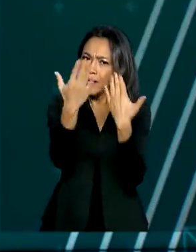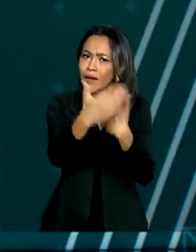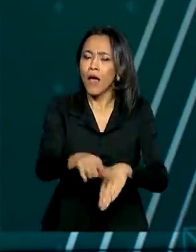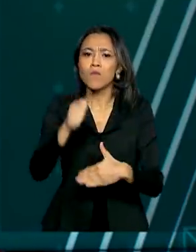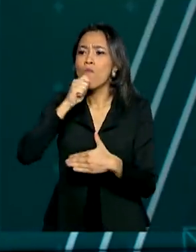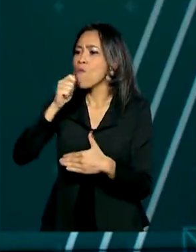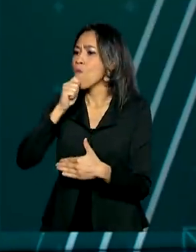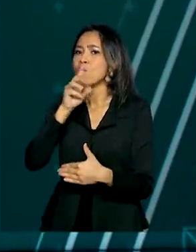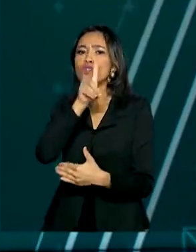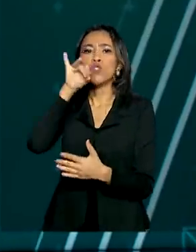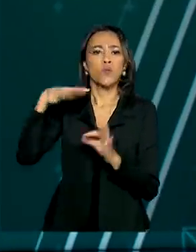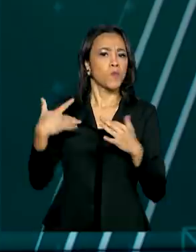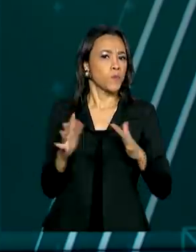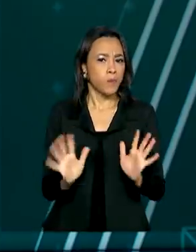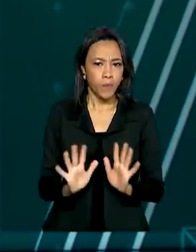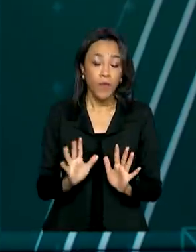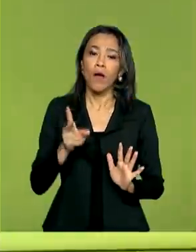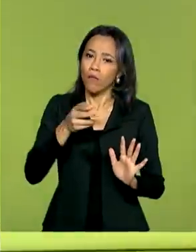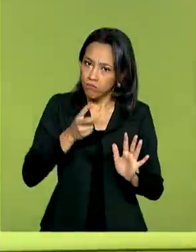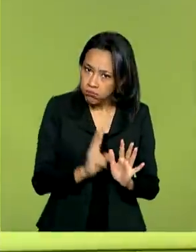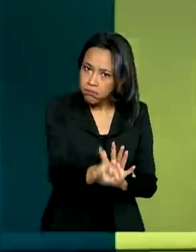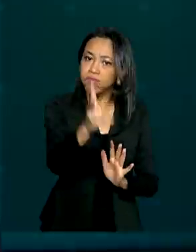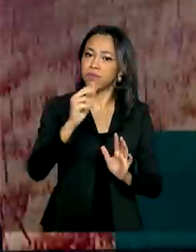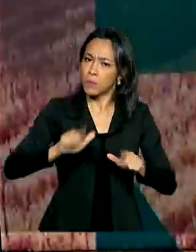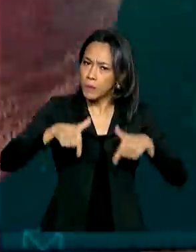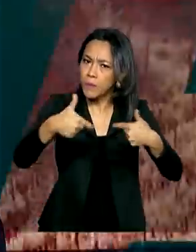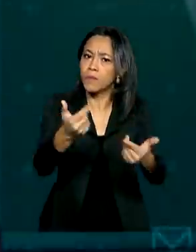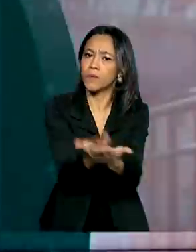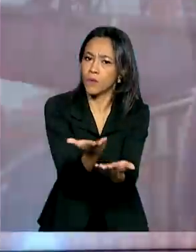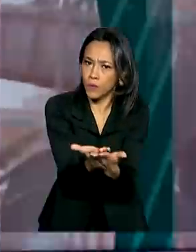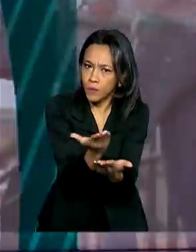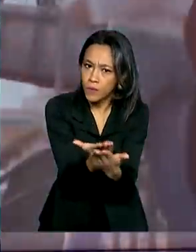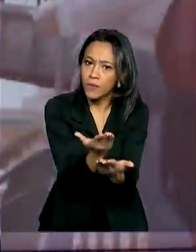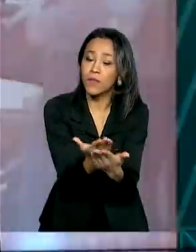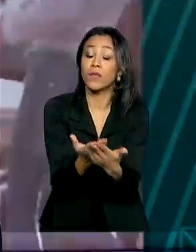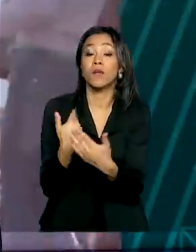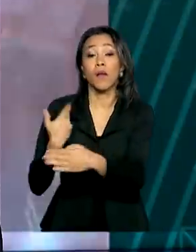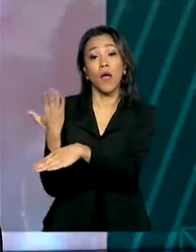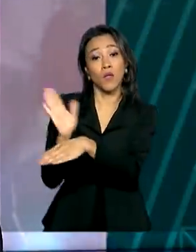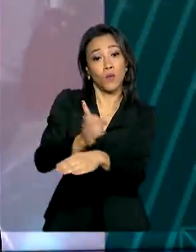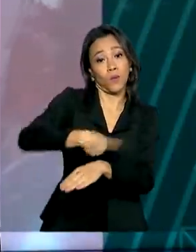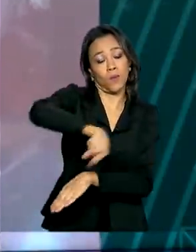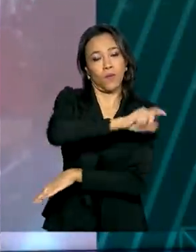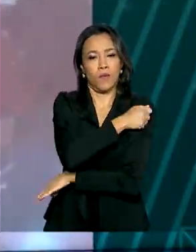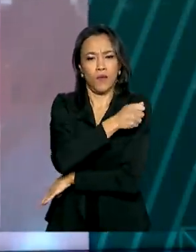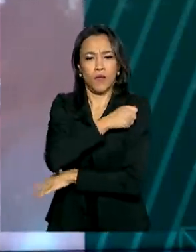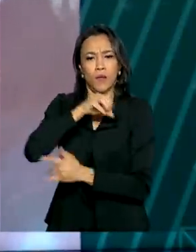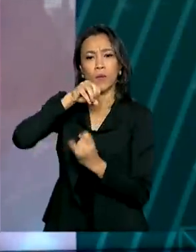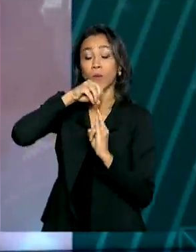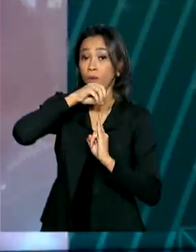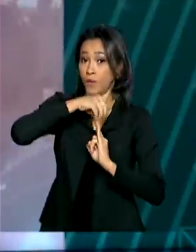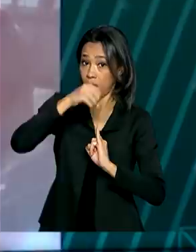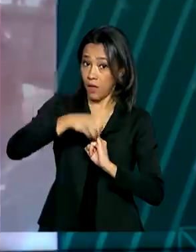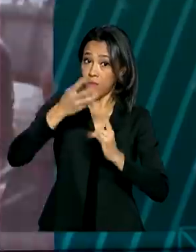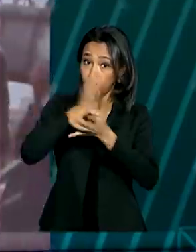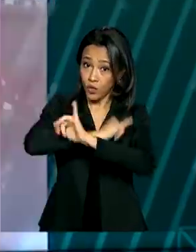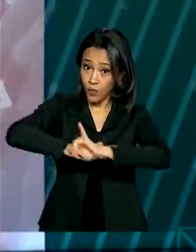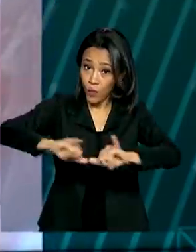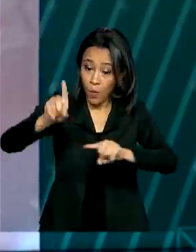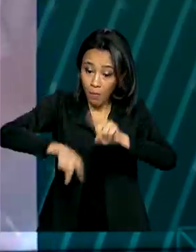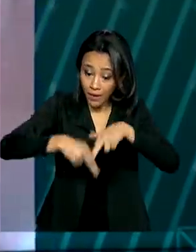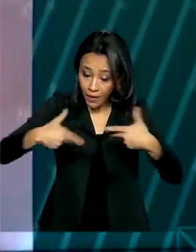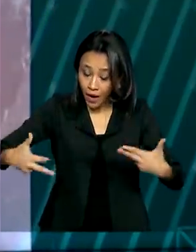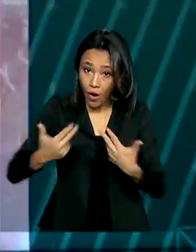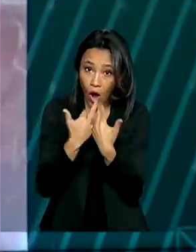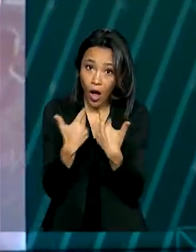marcadas. Enquanto isso, os estudos não podem parar. E para ajudar os candidatos, o Inep divulgou um material inédito que mostra